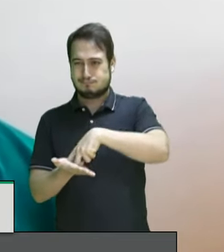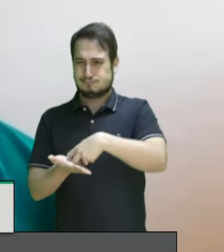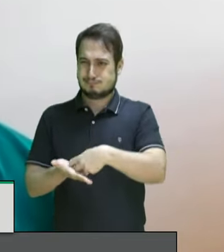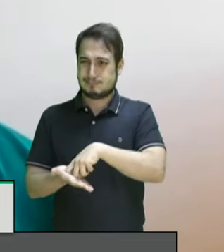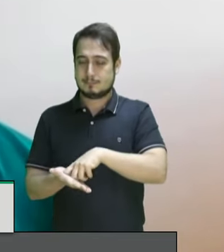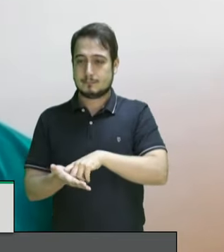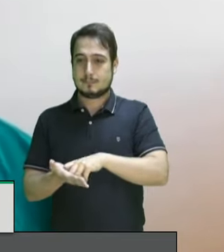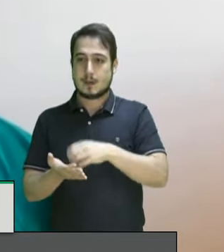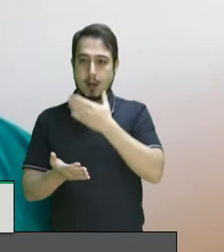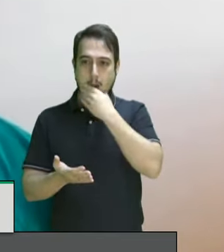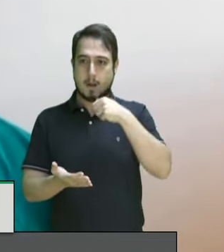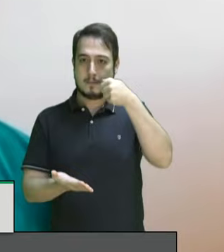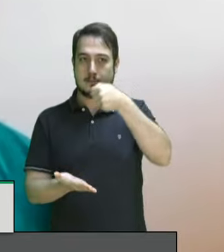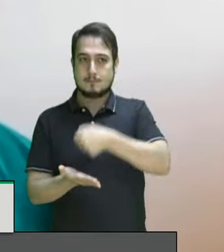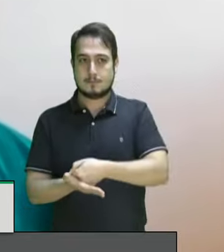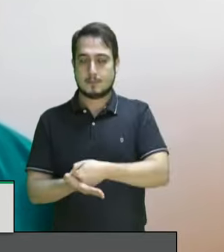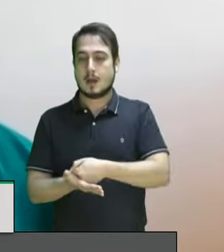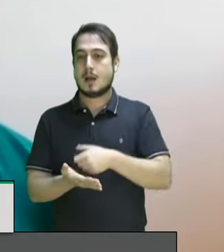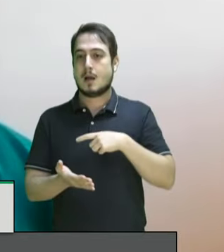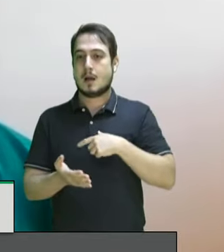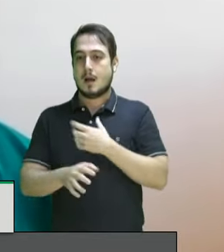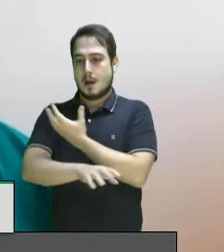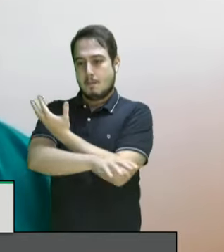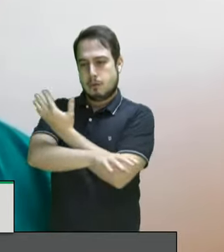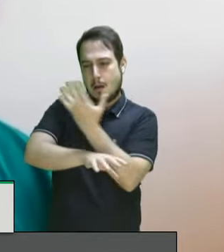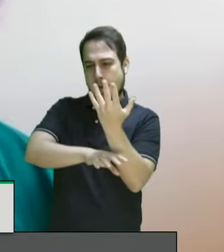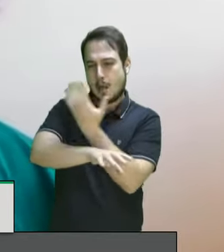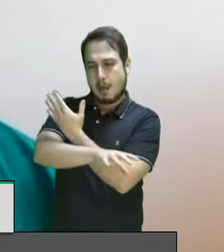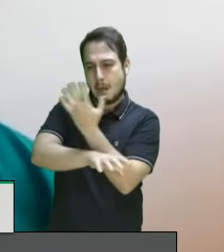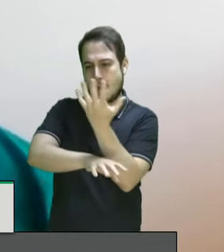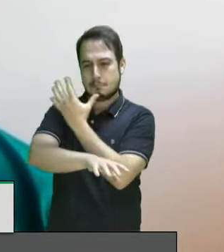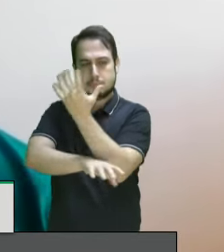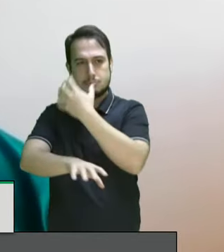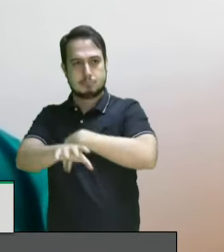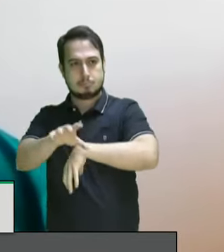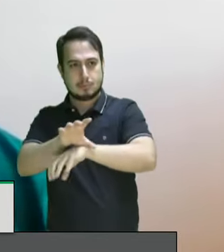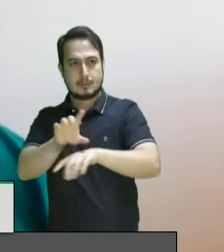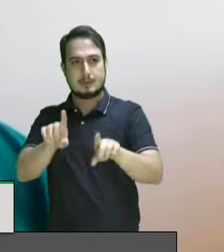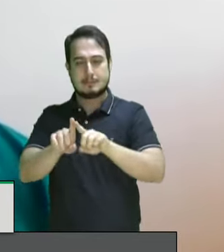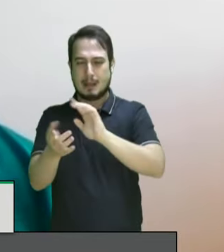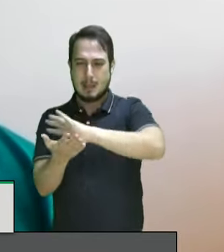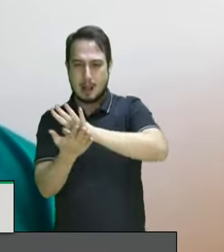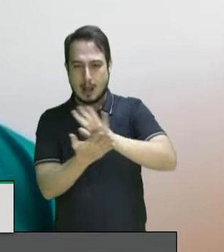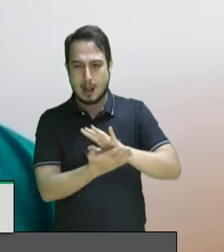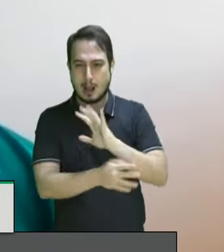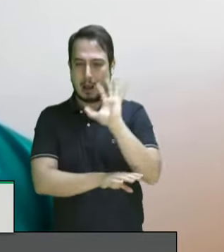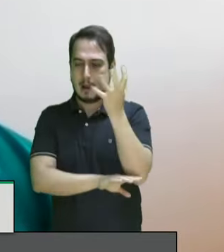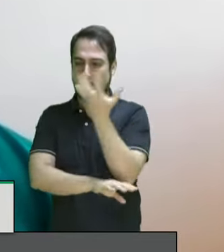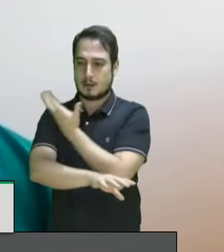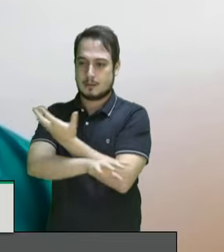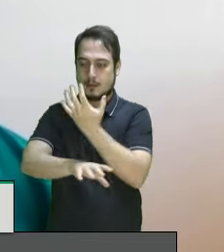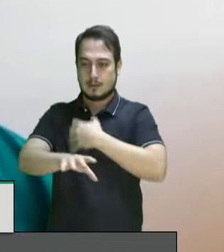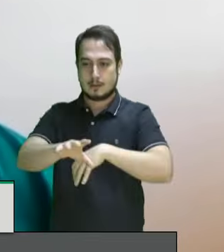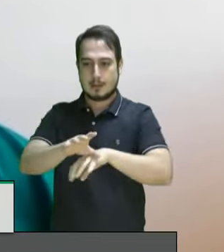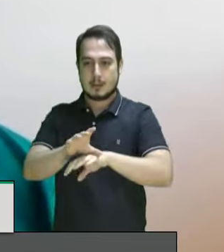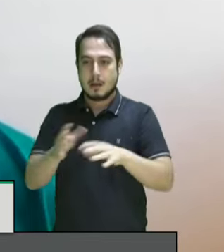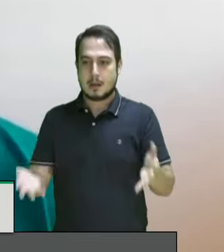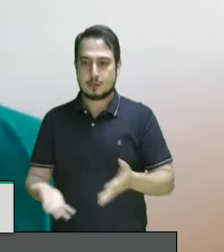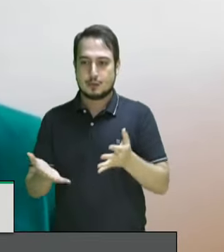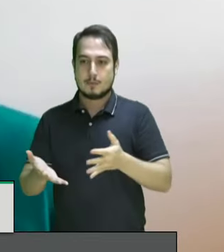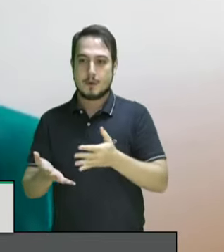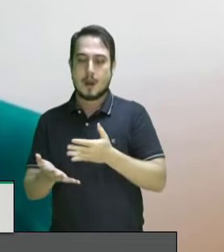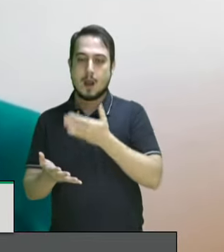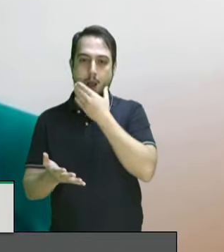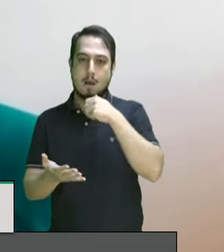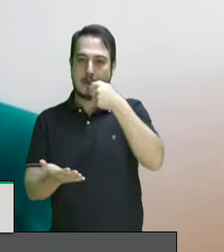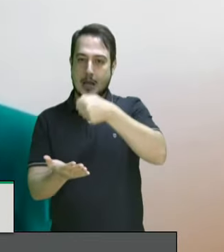masculinidade tóxica, com as queimadas da Amazônia, com a destruição do meio ambiente e com o racismo estimulado e,